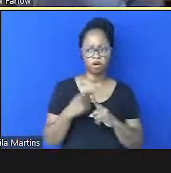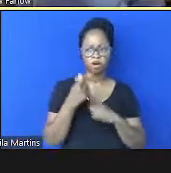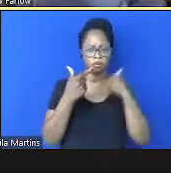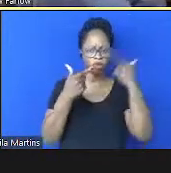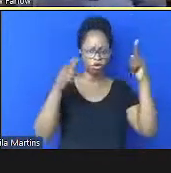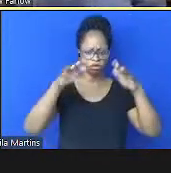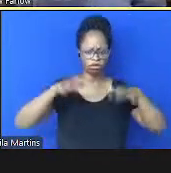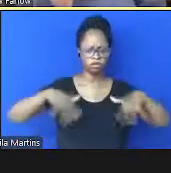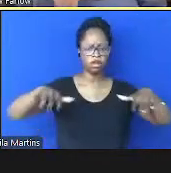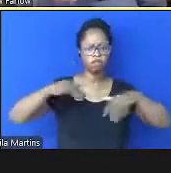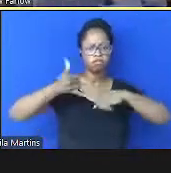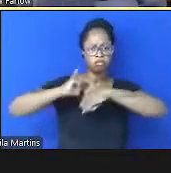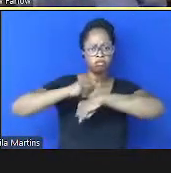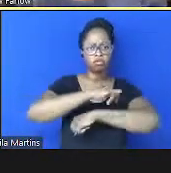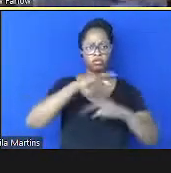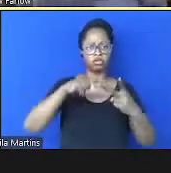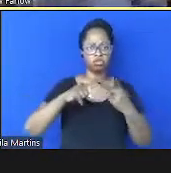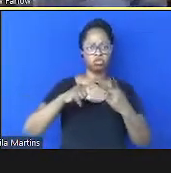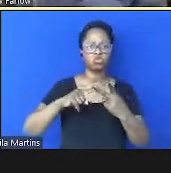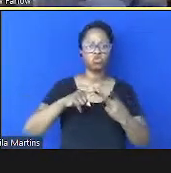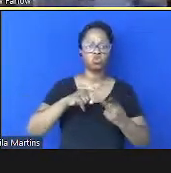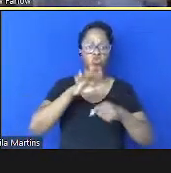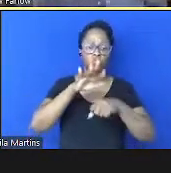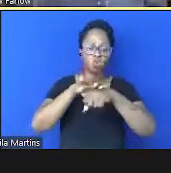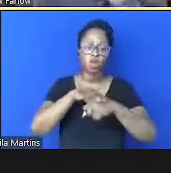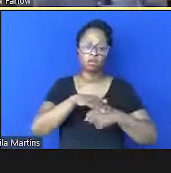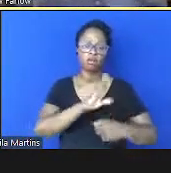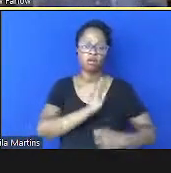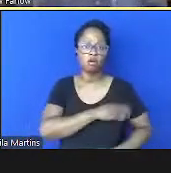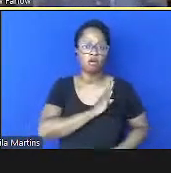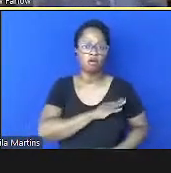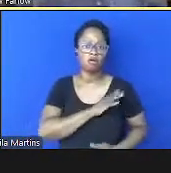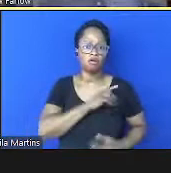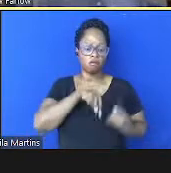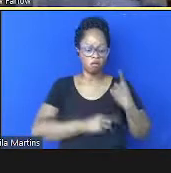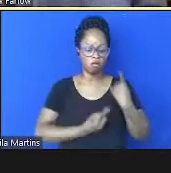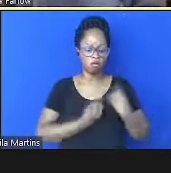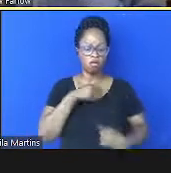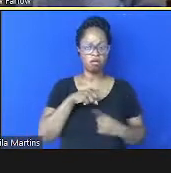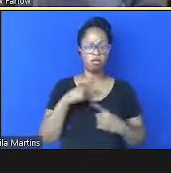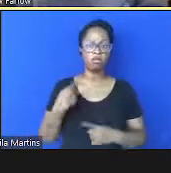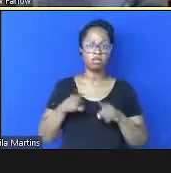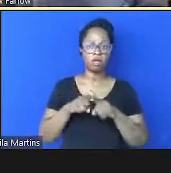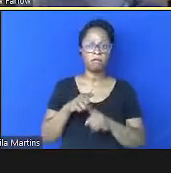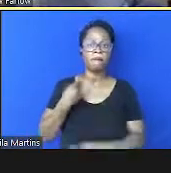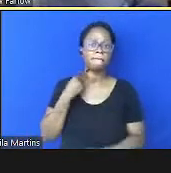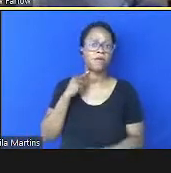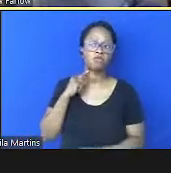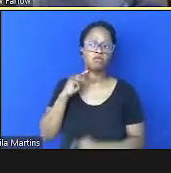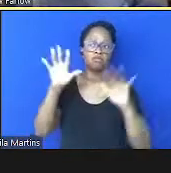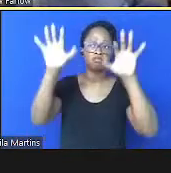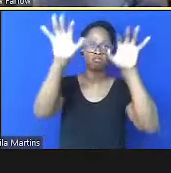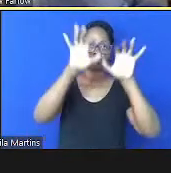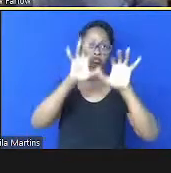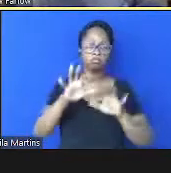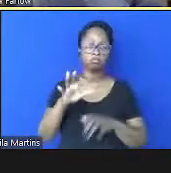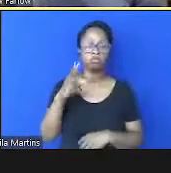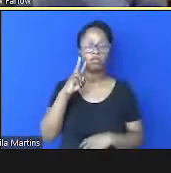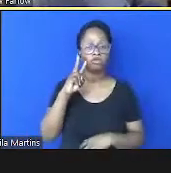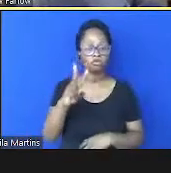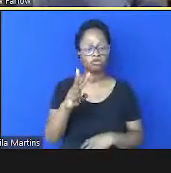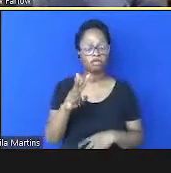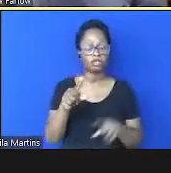obesidade doenças cardiovascular poluição e a gente pode observar os dados para ver como